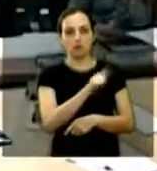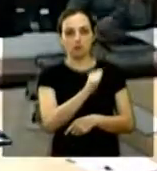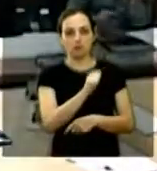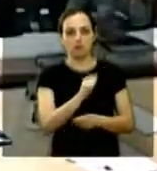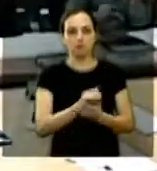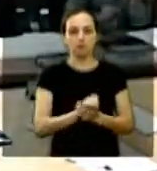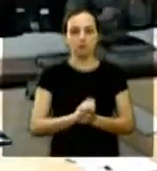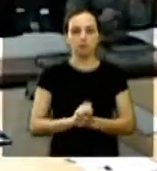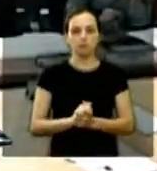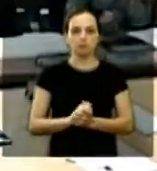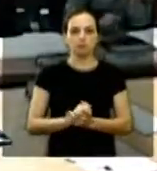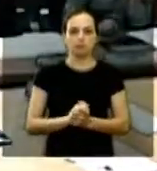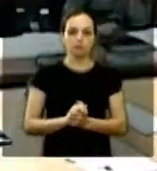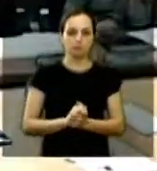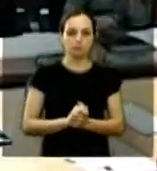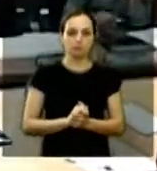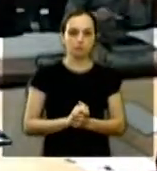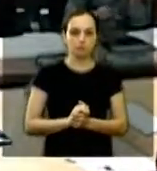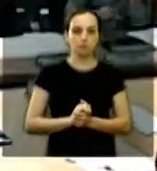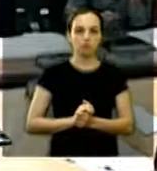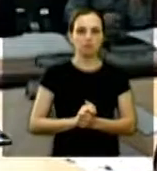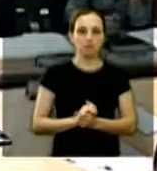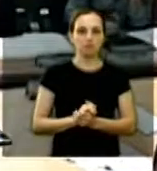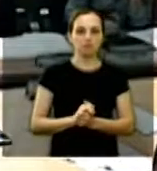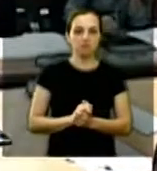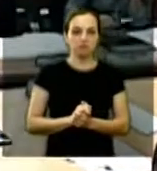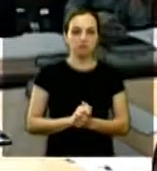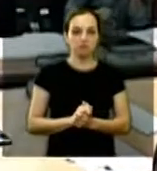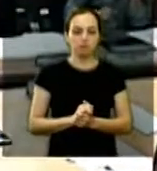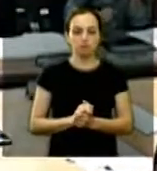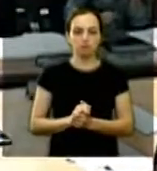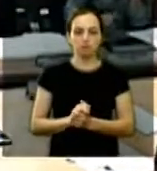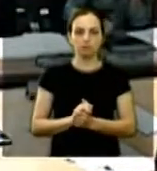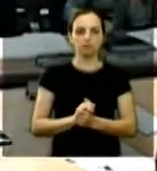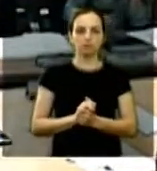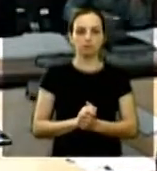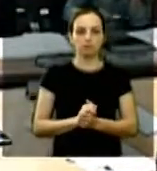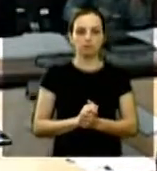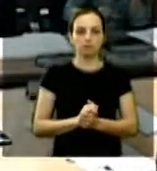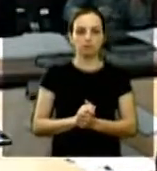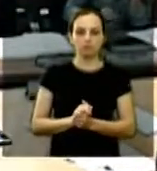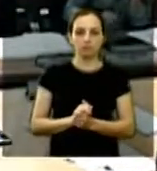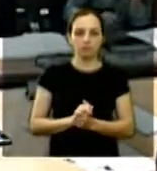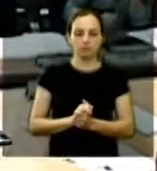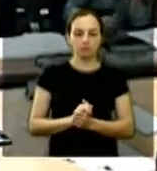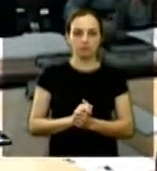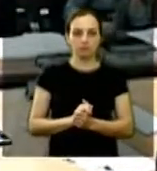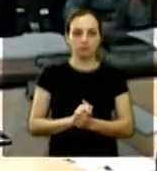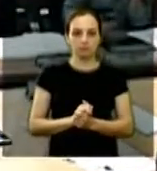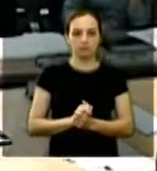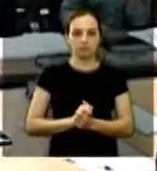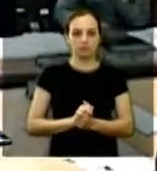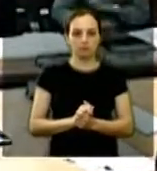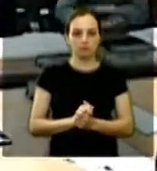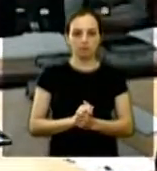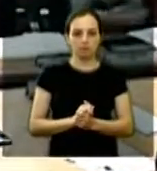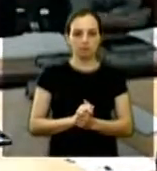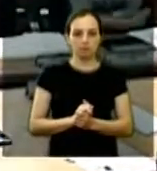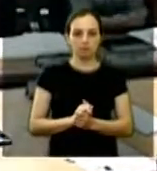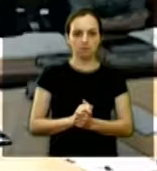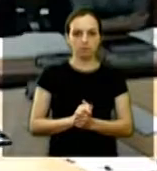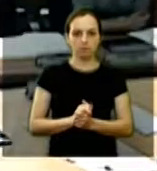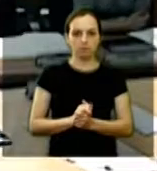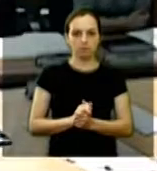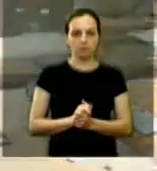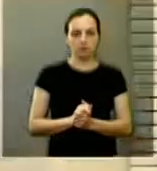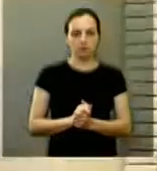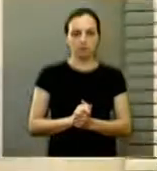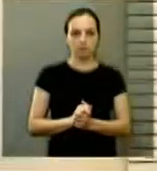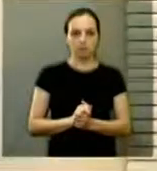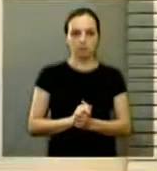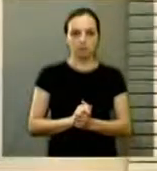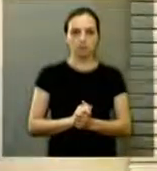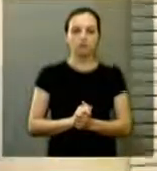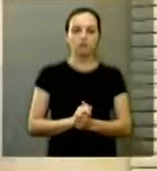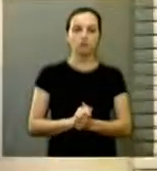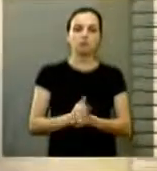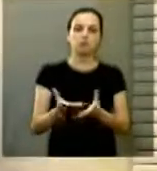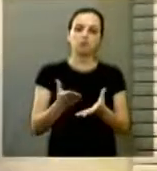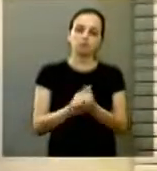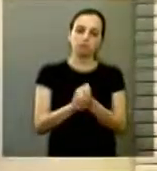quero